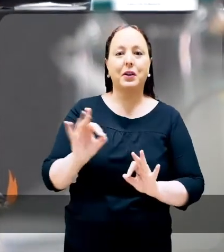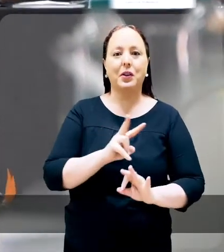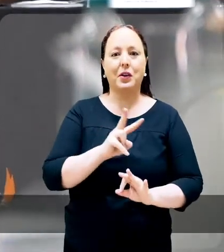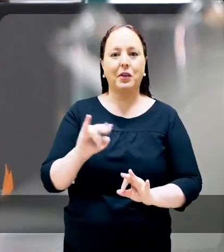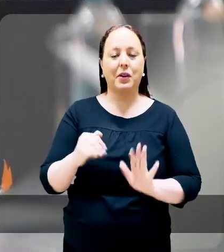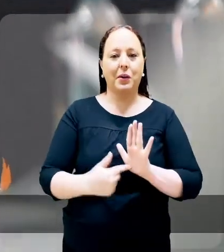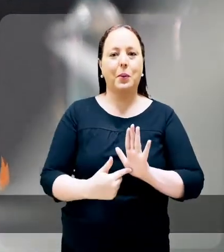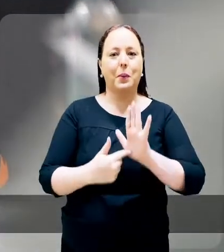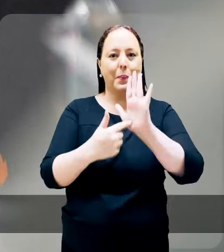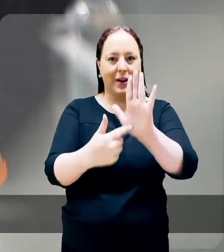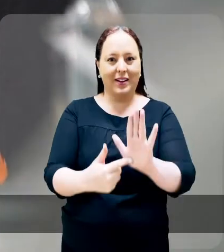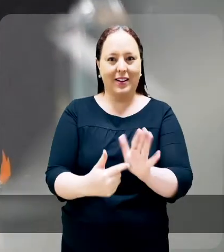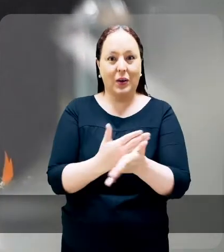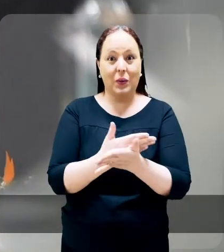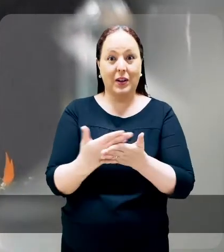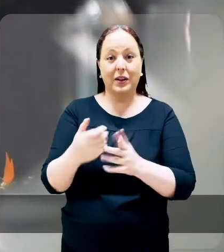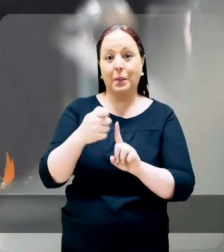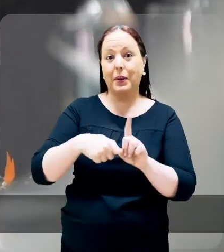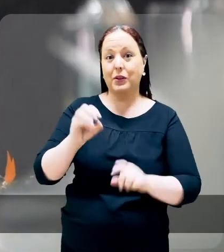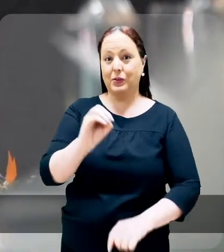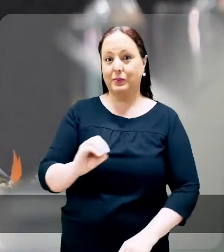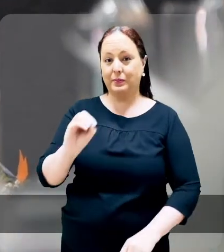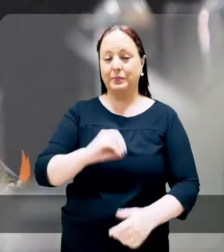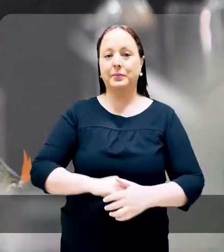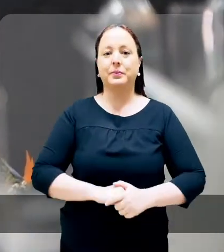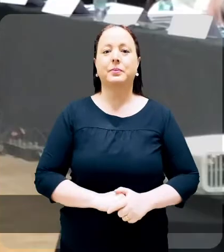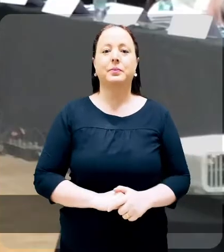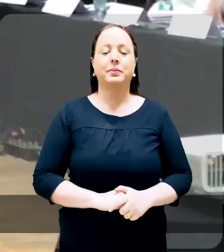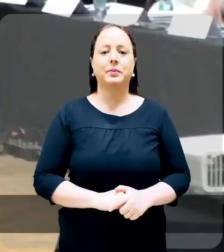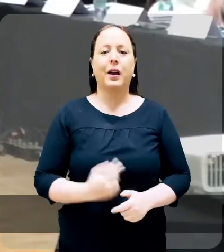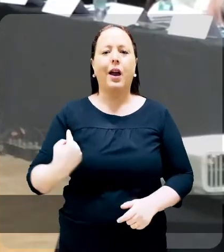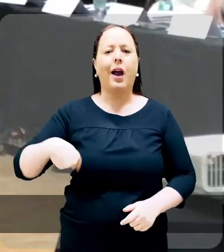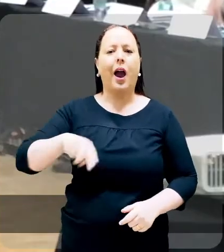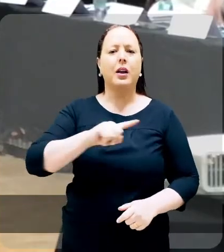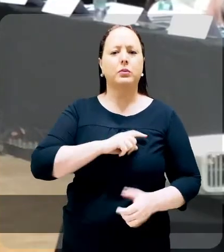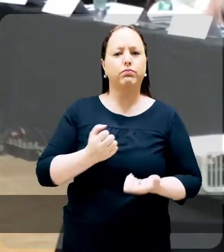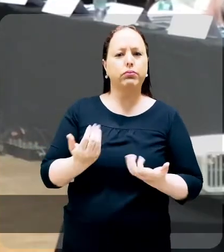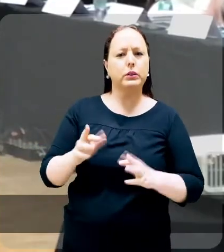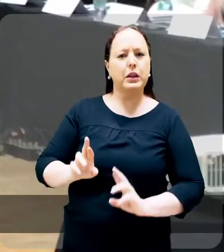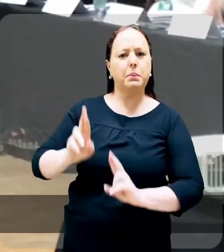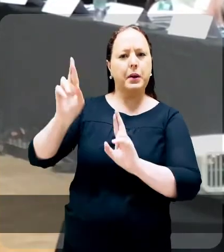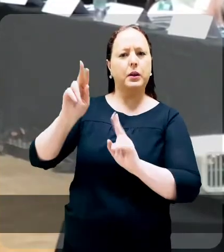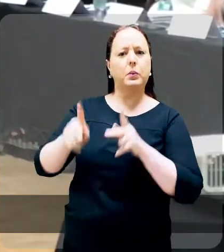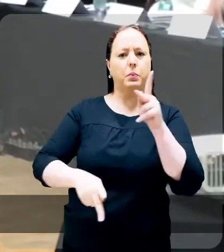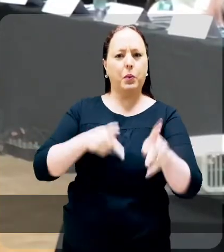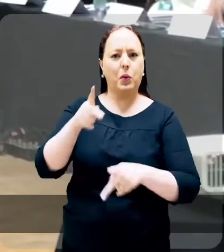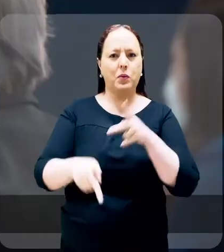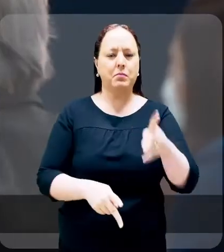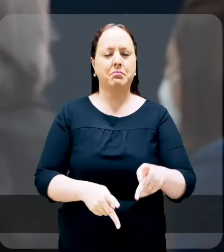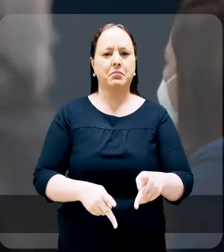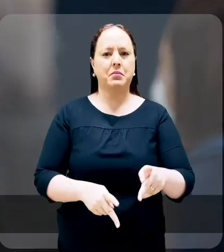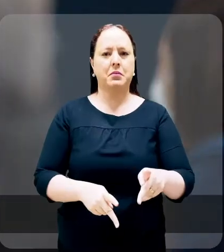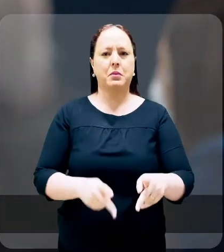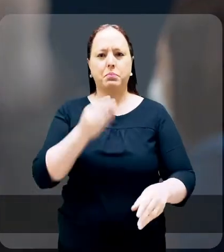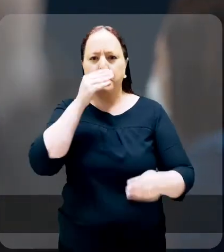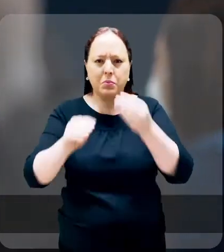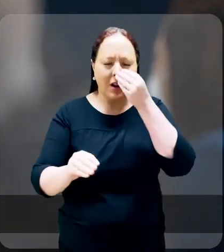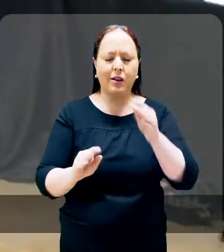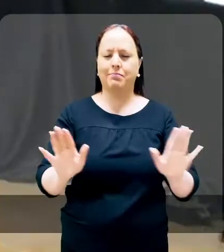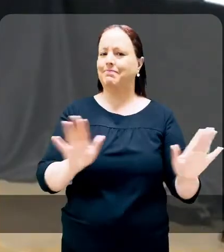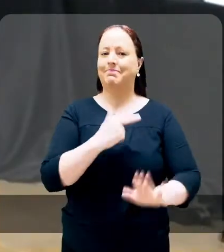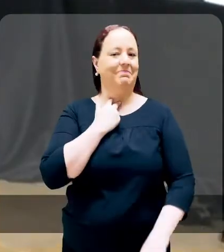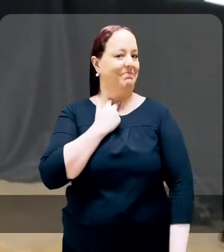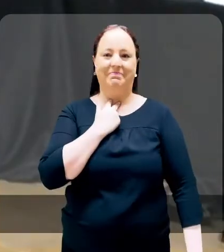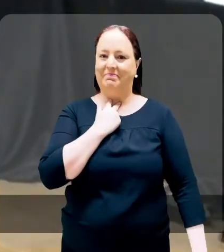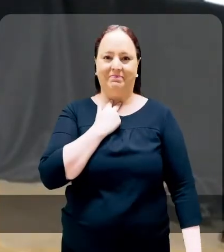planejamentos sejam apresentados no início de outubro. A gente alimentou a esperança daquele povo. Não tem mais volta.